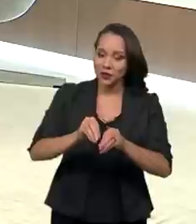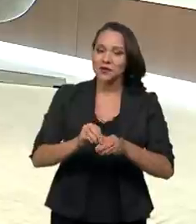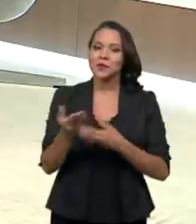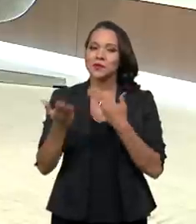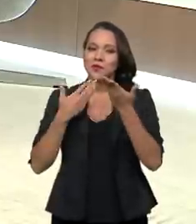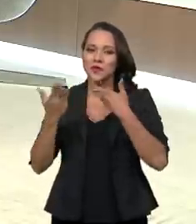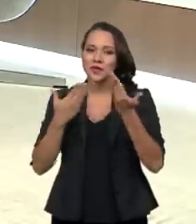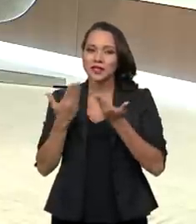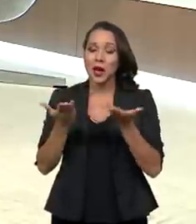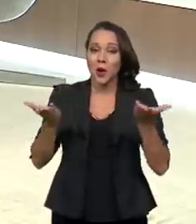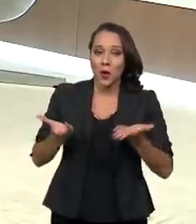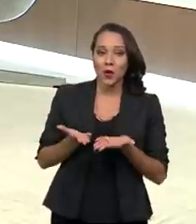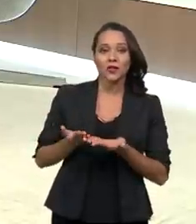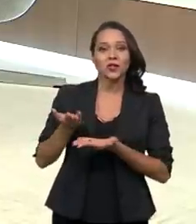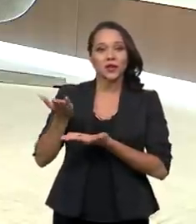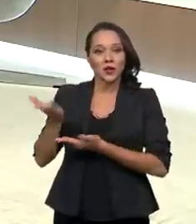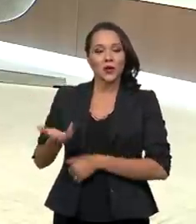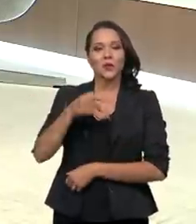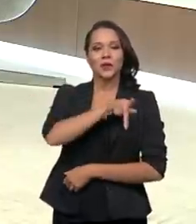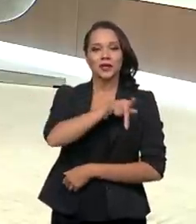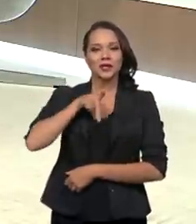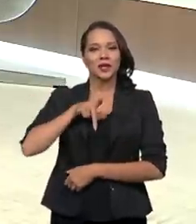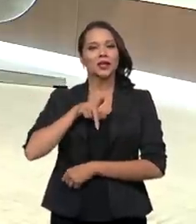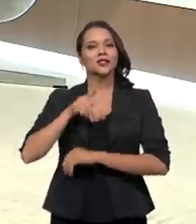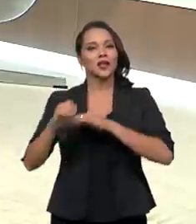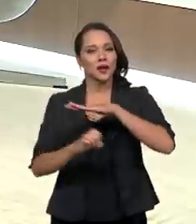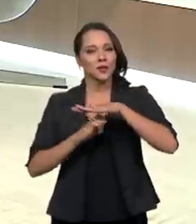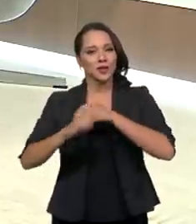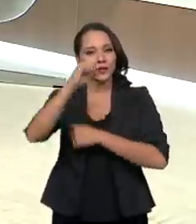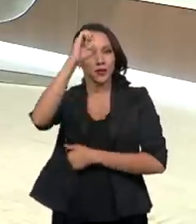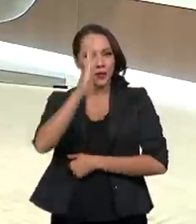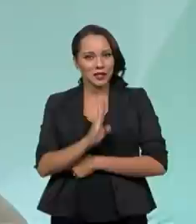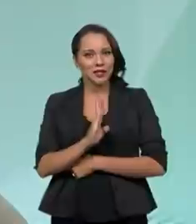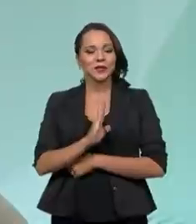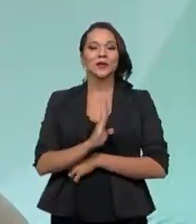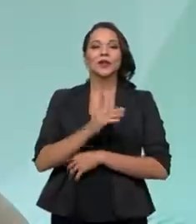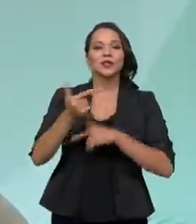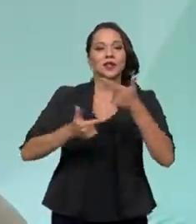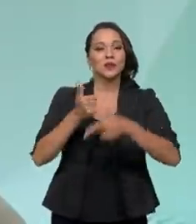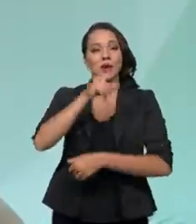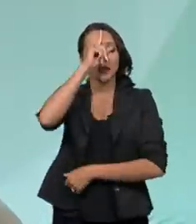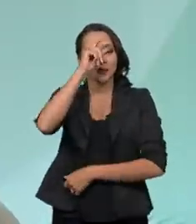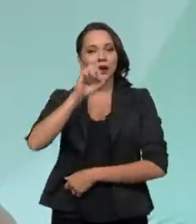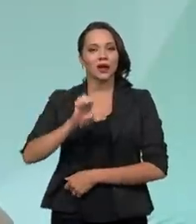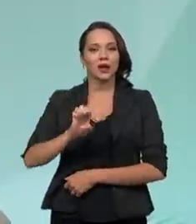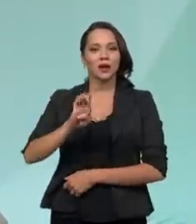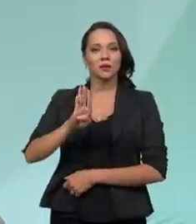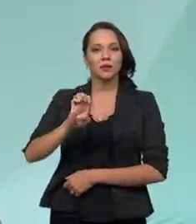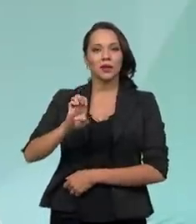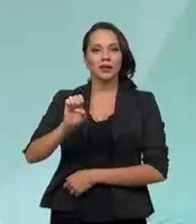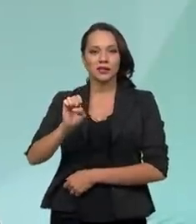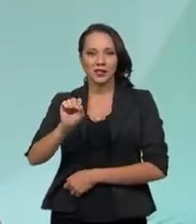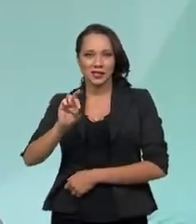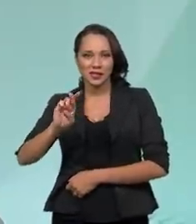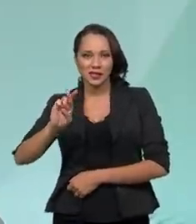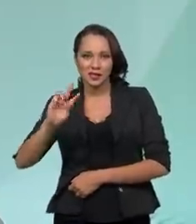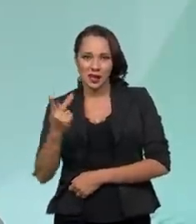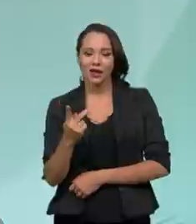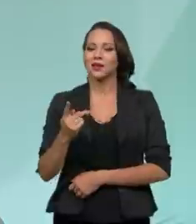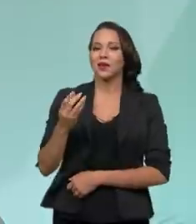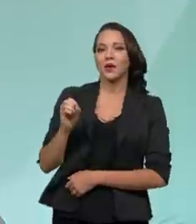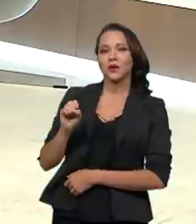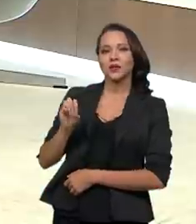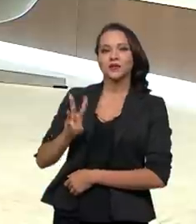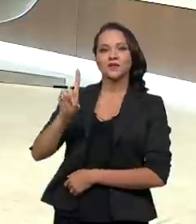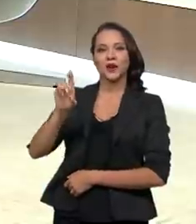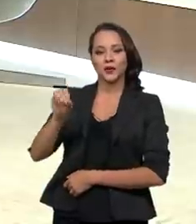vamos conversar hoje com o presidente da Empresa Brasileira de Serviços Hospitalares, a EBSER, Oswaldo Ferreira.